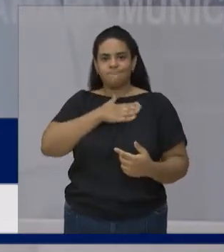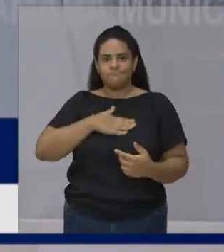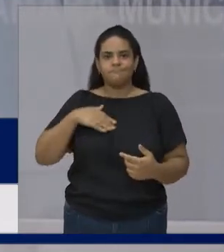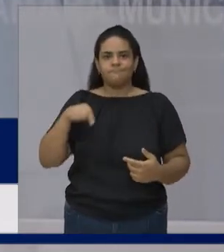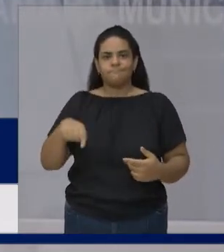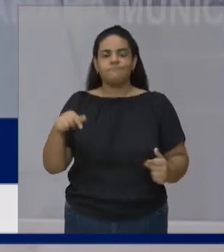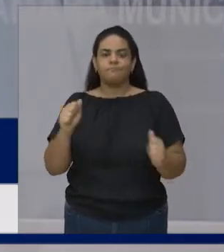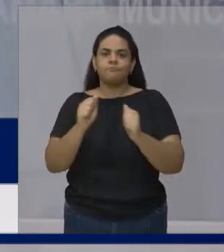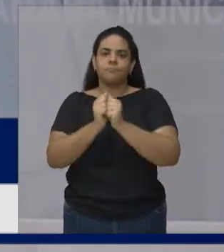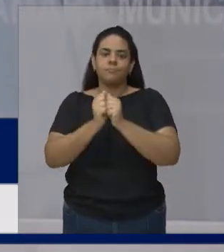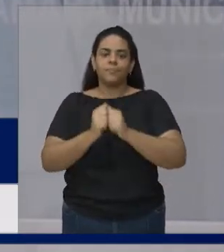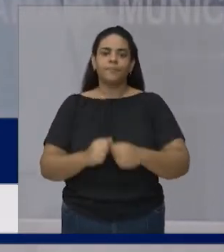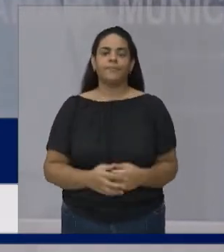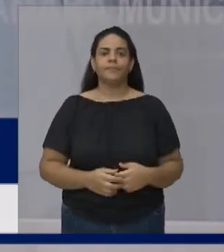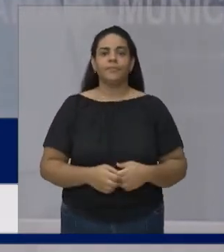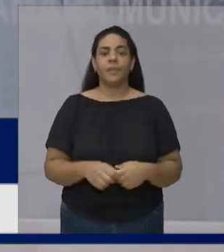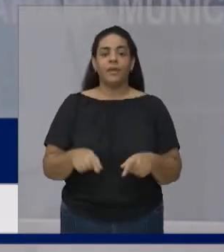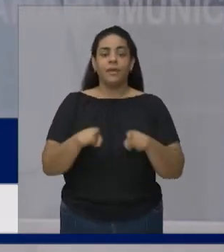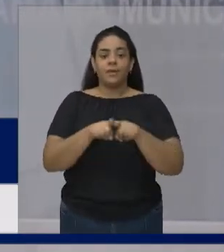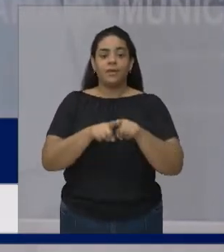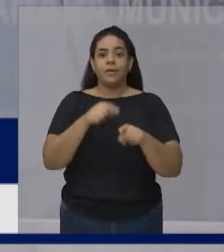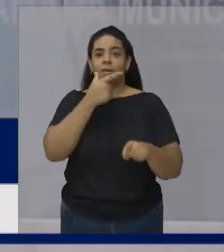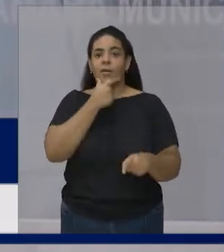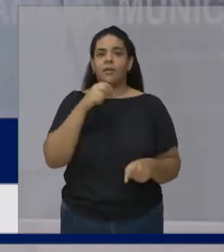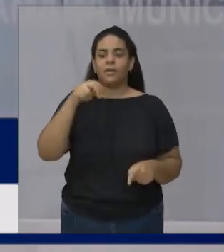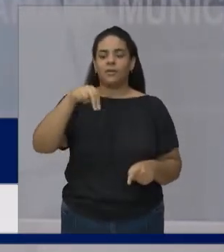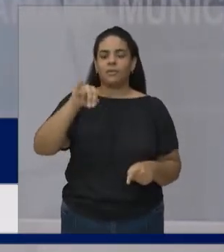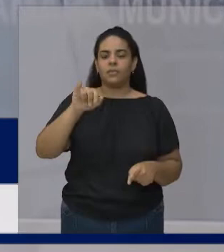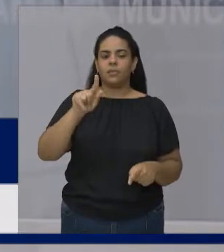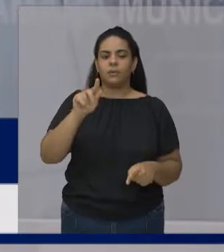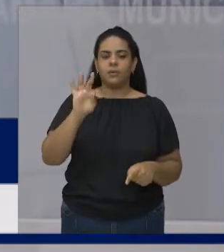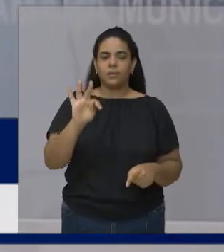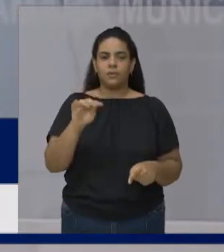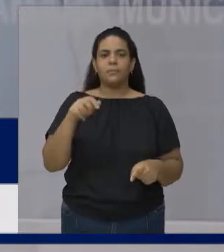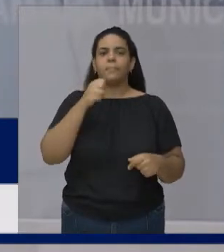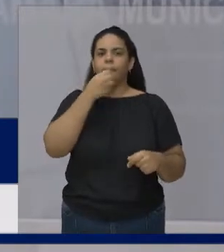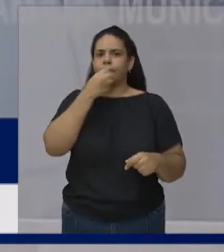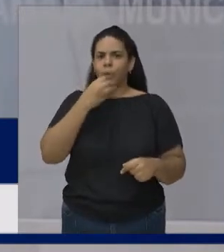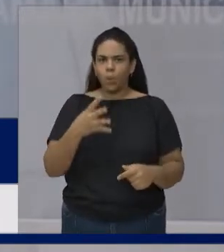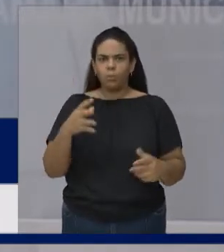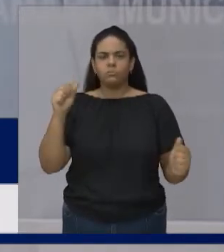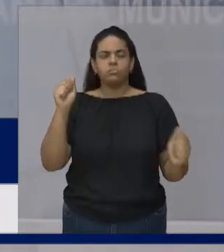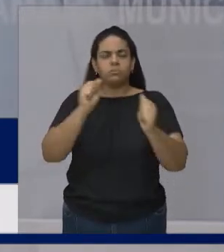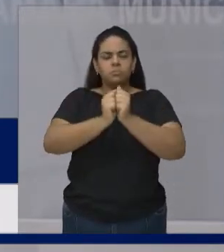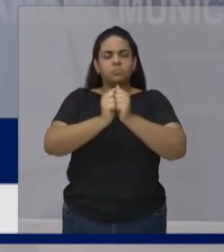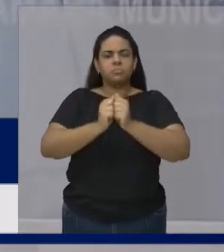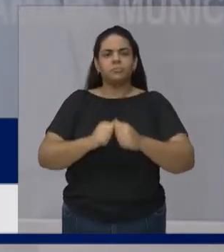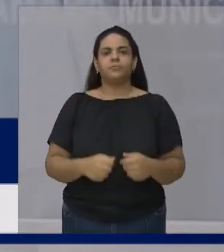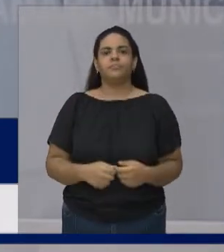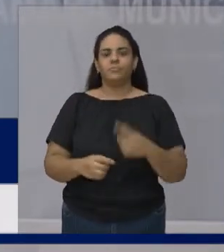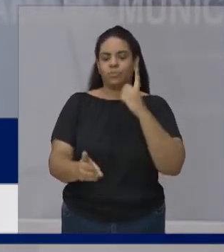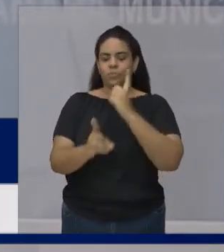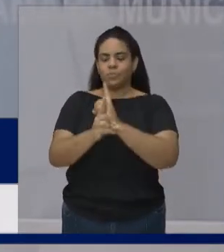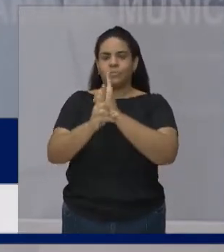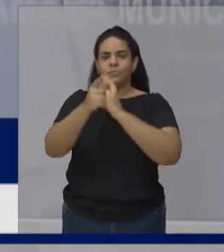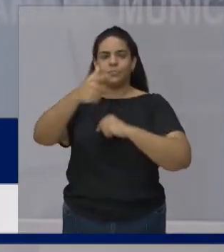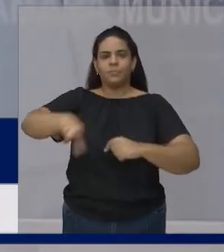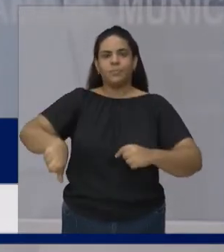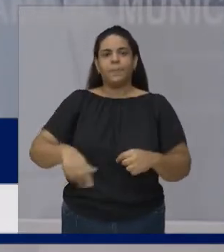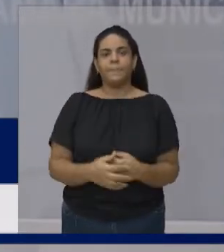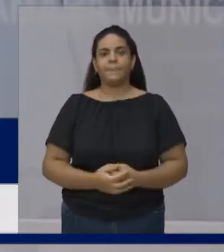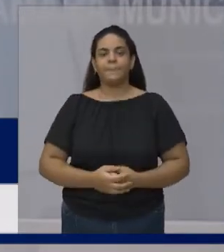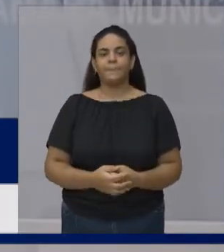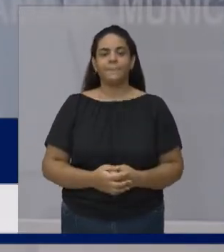gente está se reencontrando Tem alguns irmãos queridos aqui Que já pude Estar reencontrando também hoje